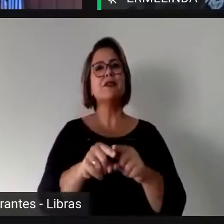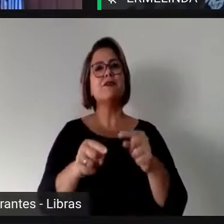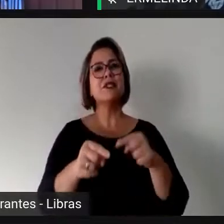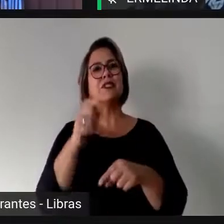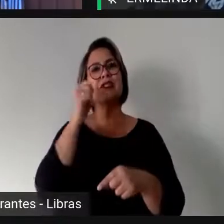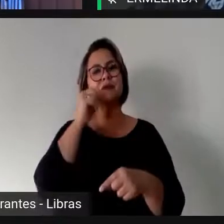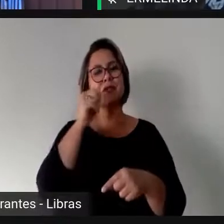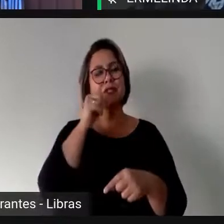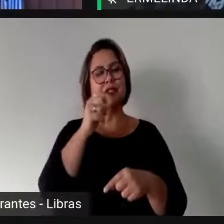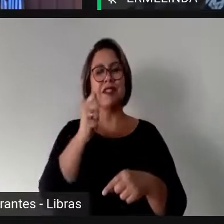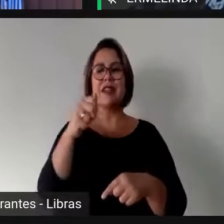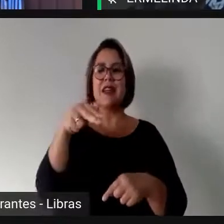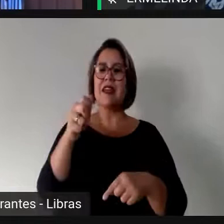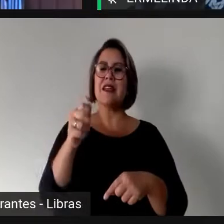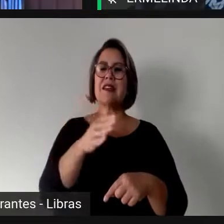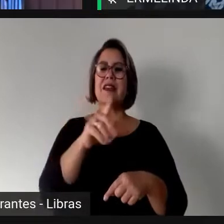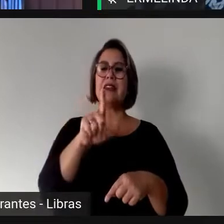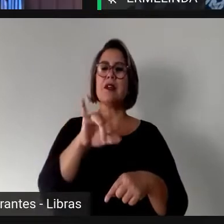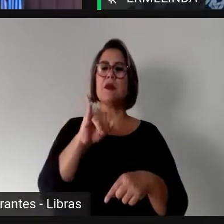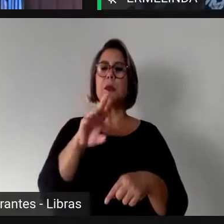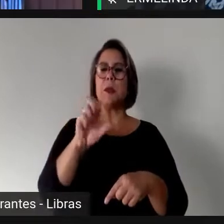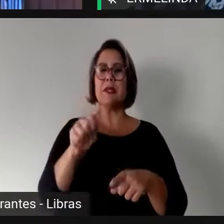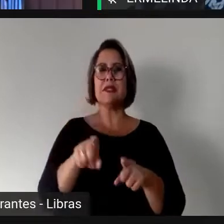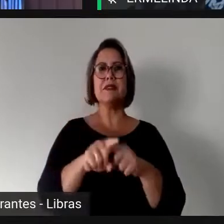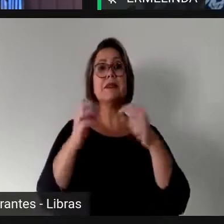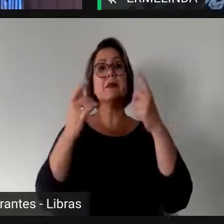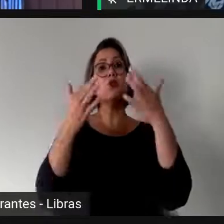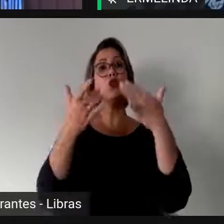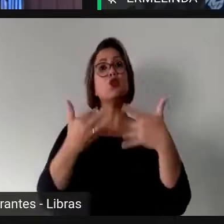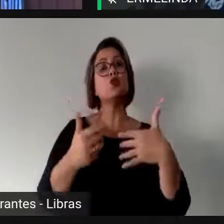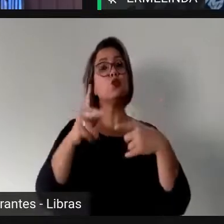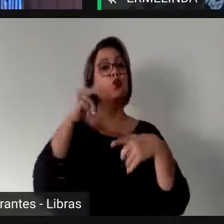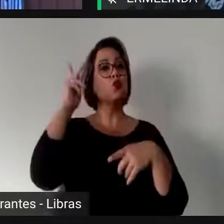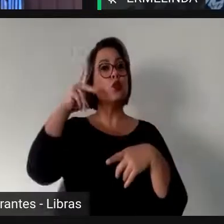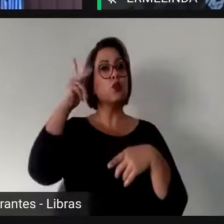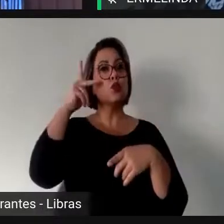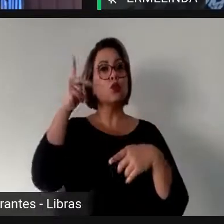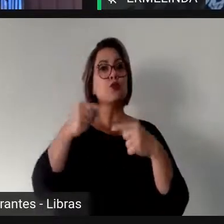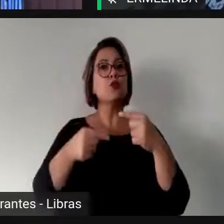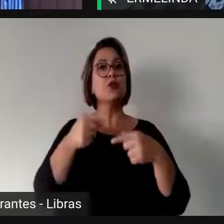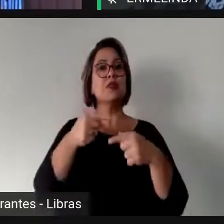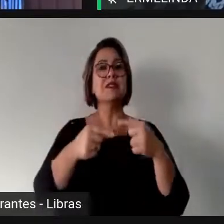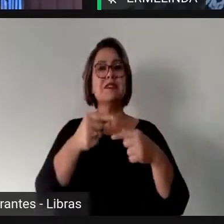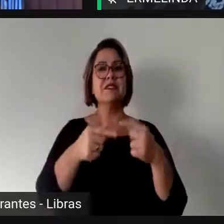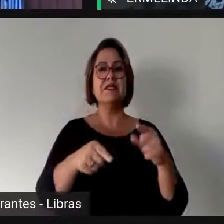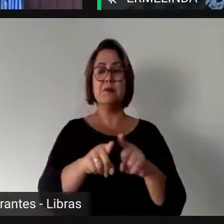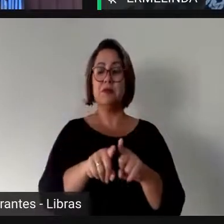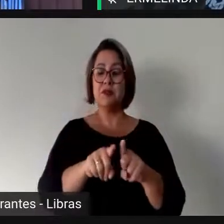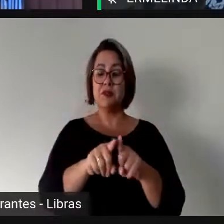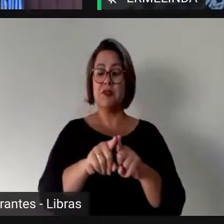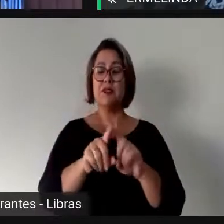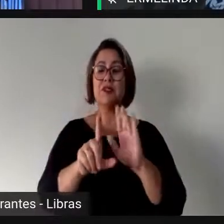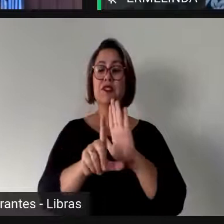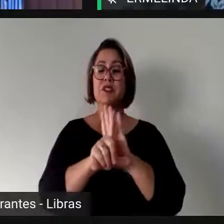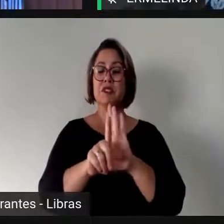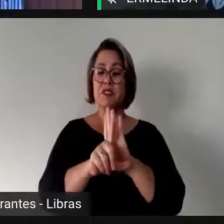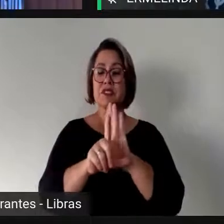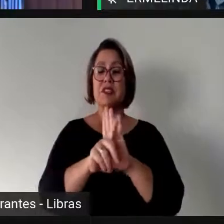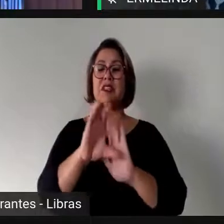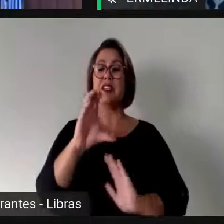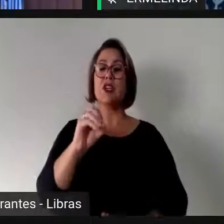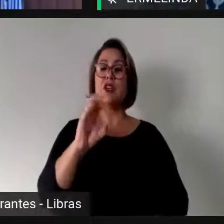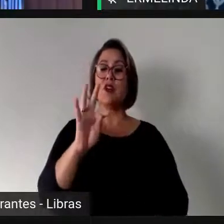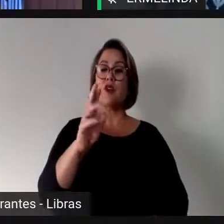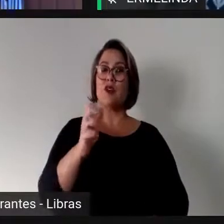Ana Luísa fez uma exposição específica sobre uma política existente hoje na legislação brasileira que são as portas, e nós